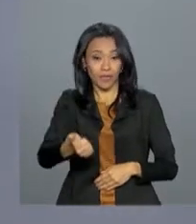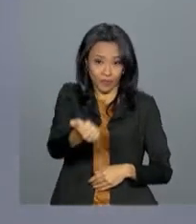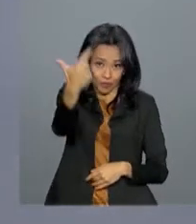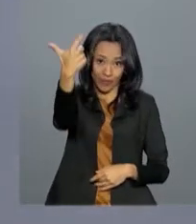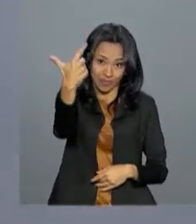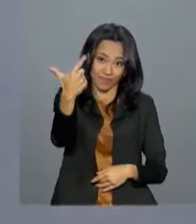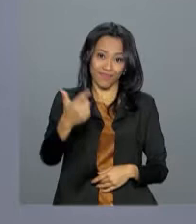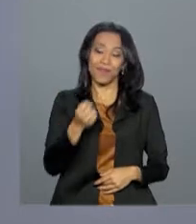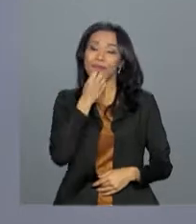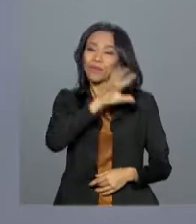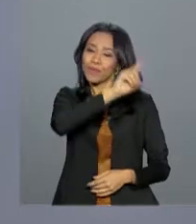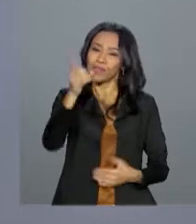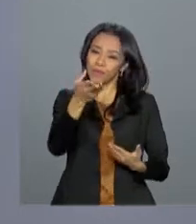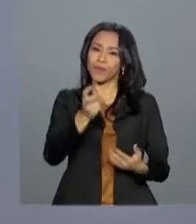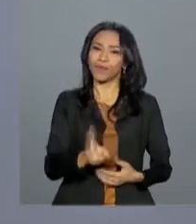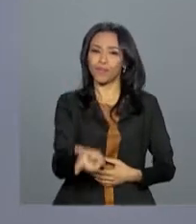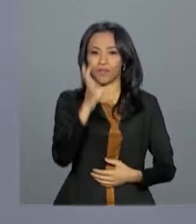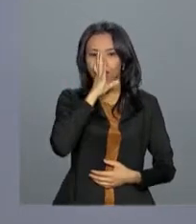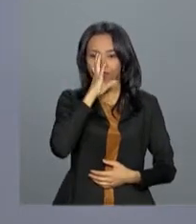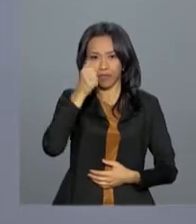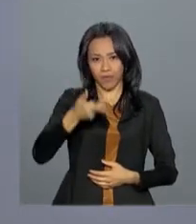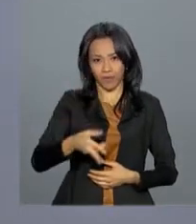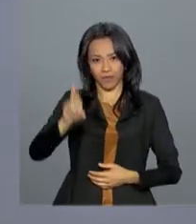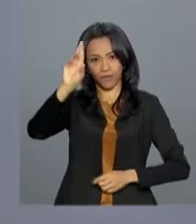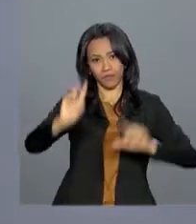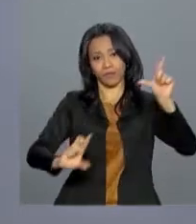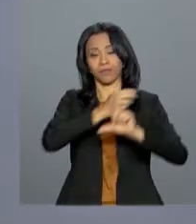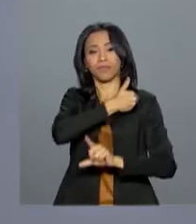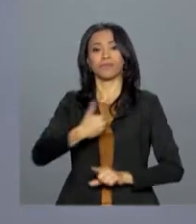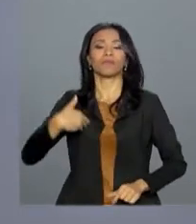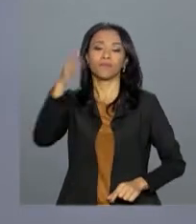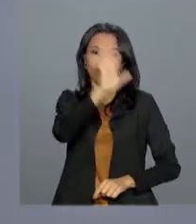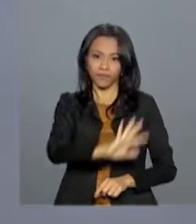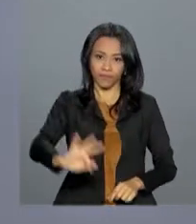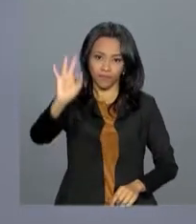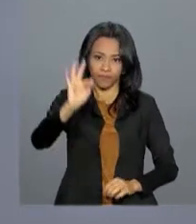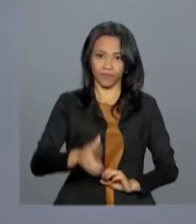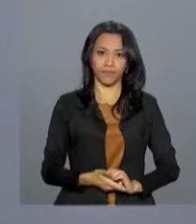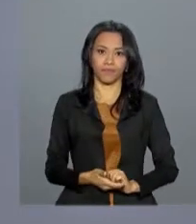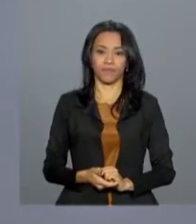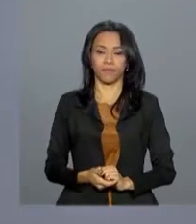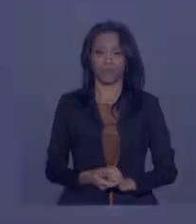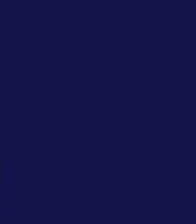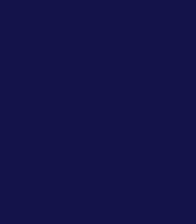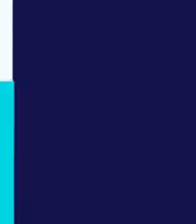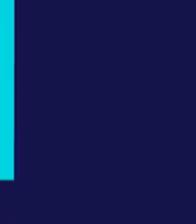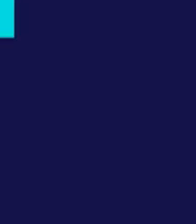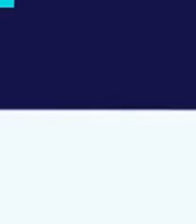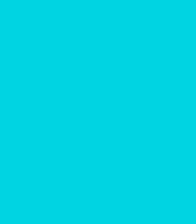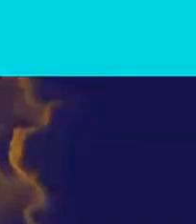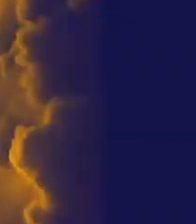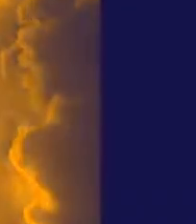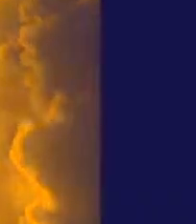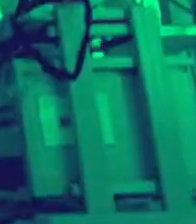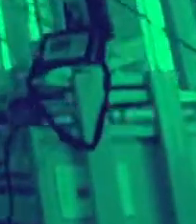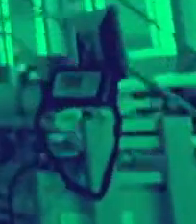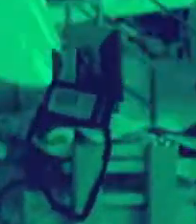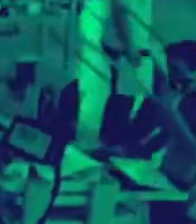-dia. Bom dia para você e continue com a gente aqui na NBR, a TV do Governo Federal. E